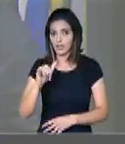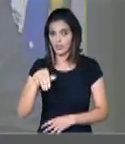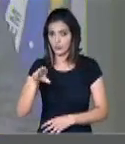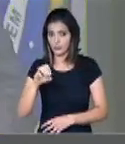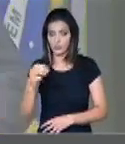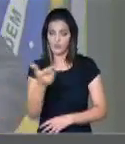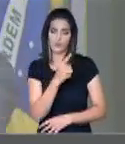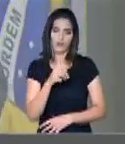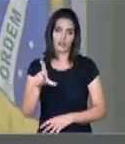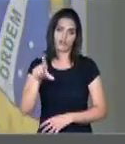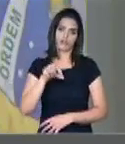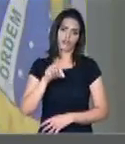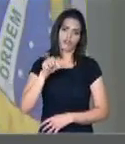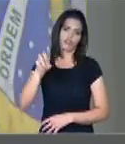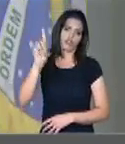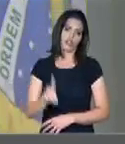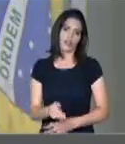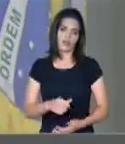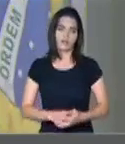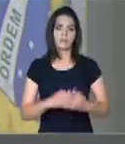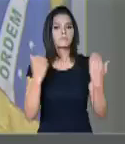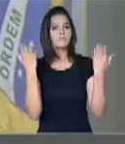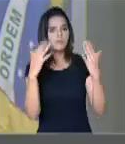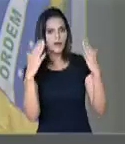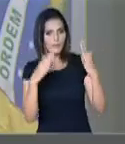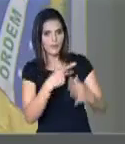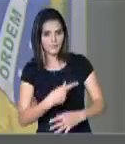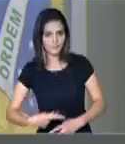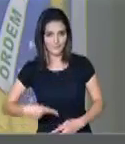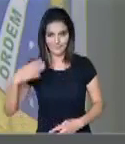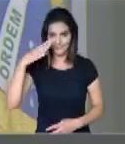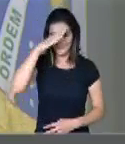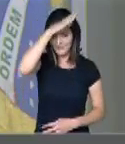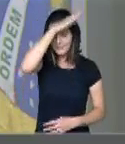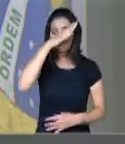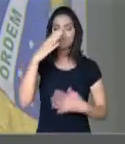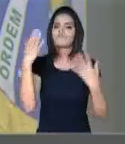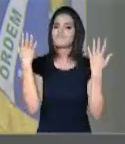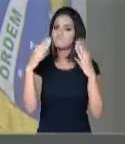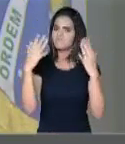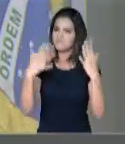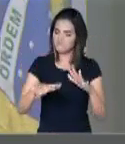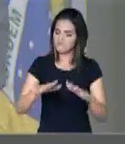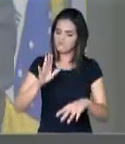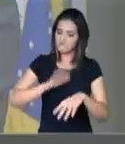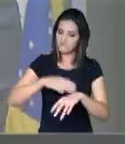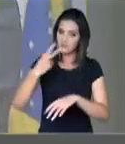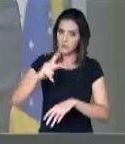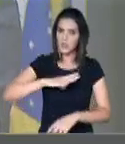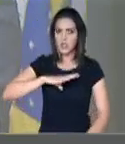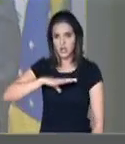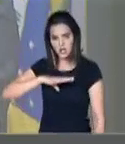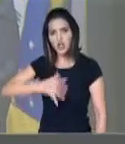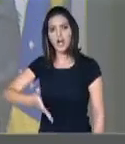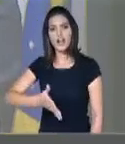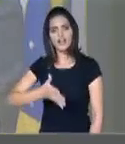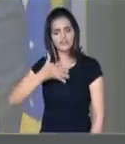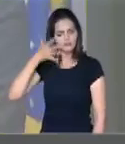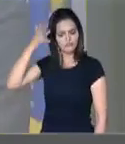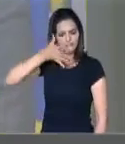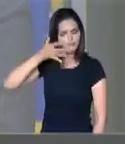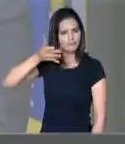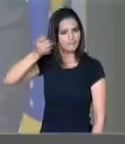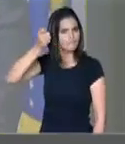Bolsonaro, parabéns pela sua intrepidez e pela sua coragem.